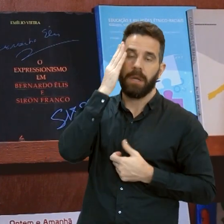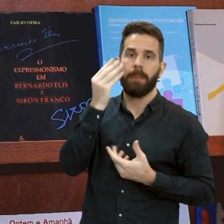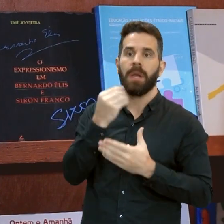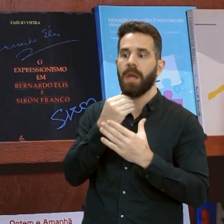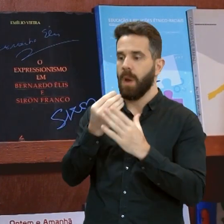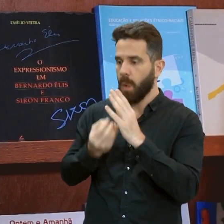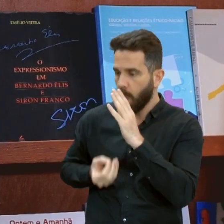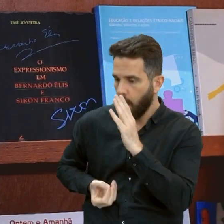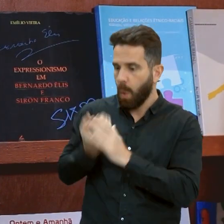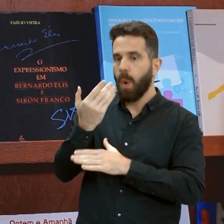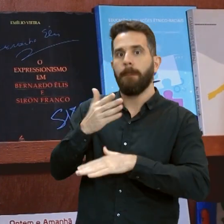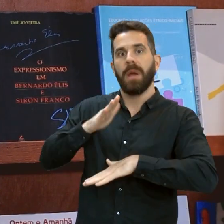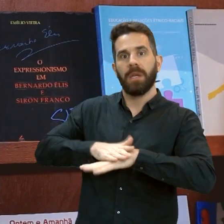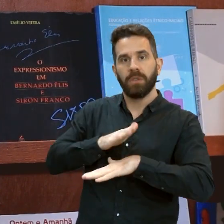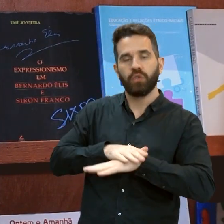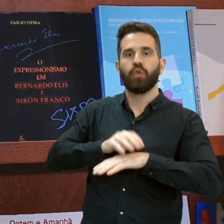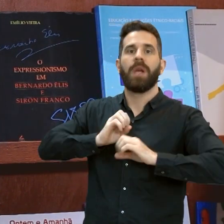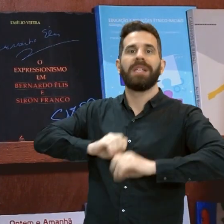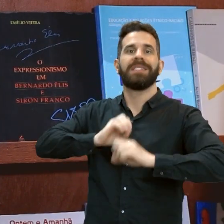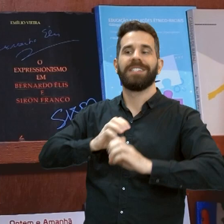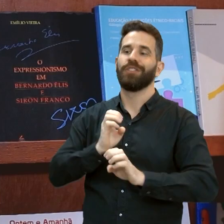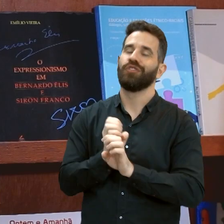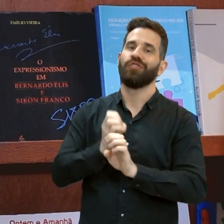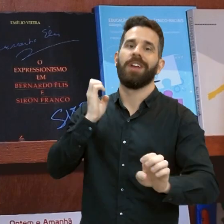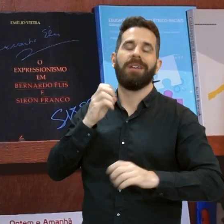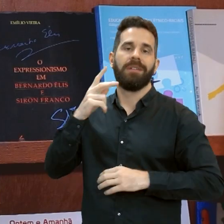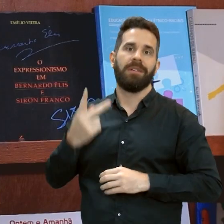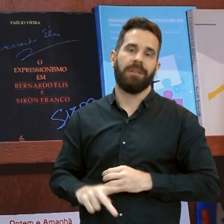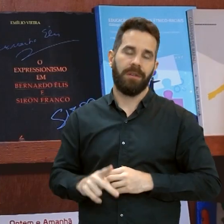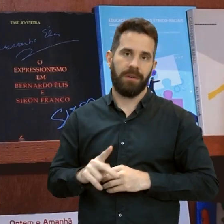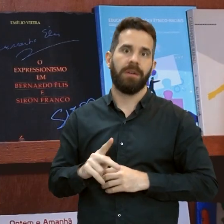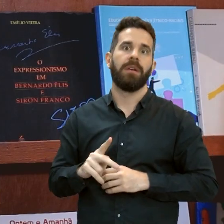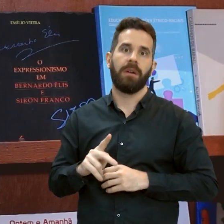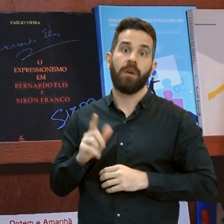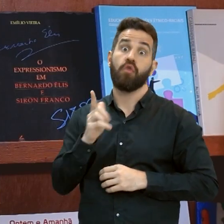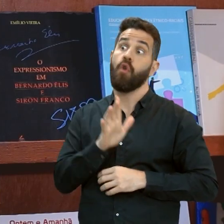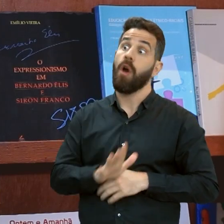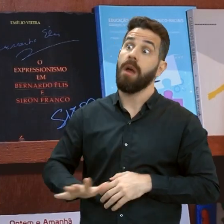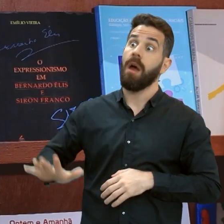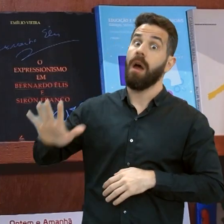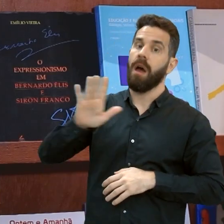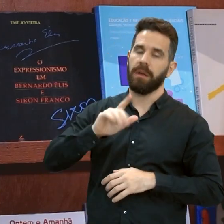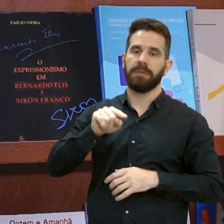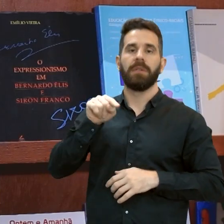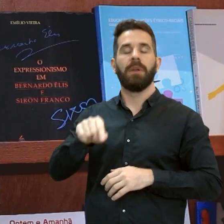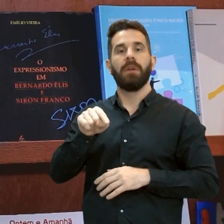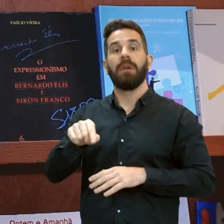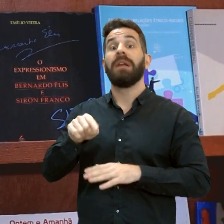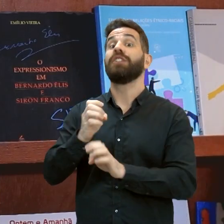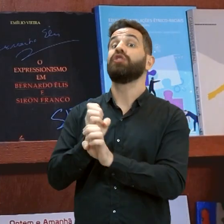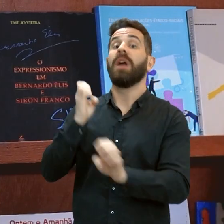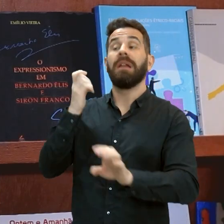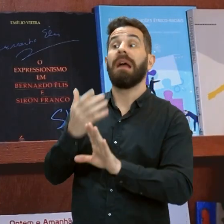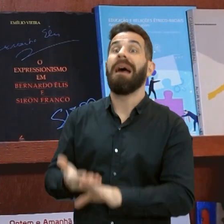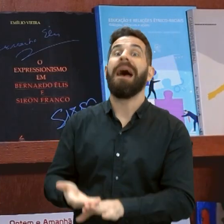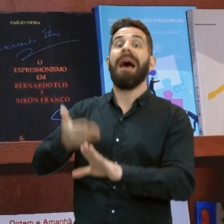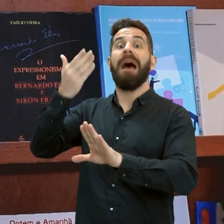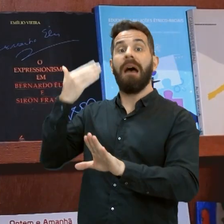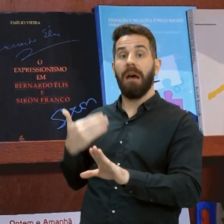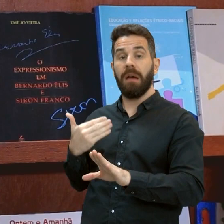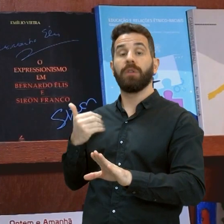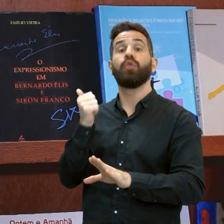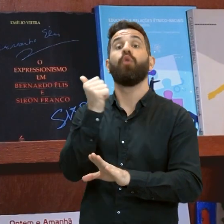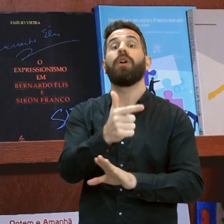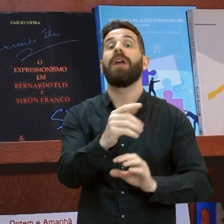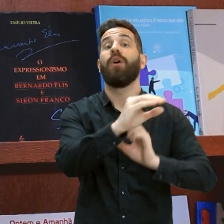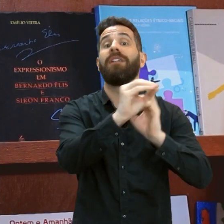de engenharia no estado de Goiás, que a escola de engenharia começou antes da UFG, era a escola de engenharia do